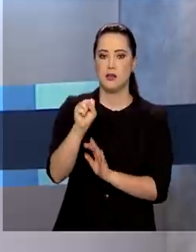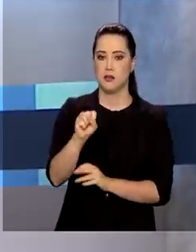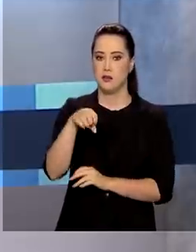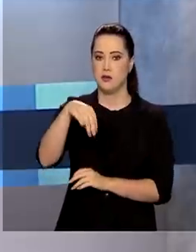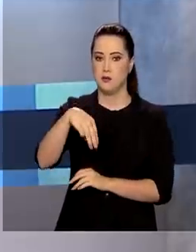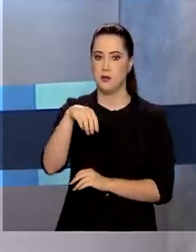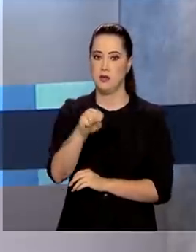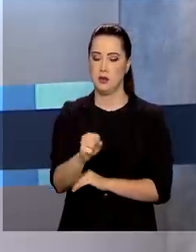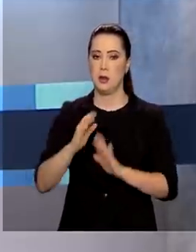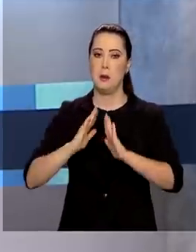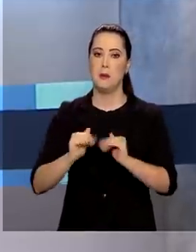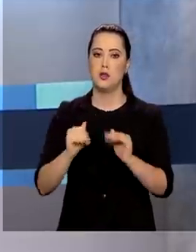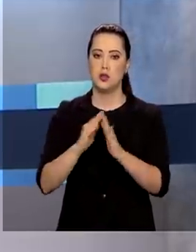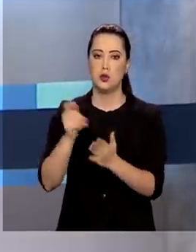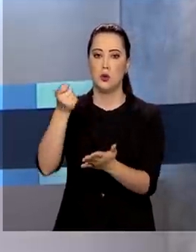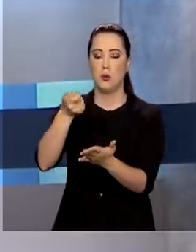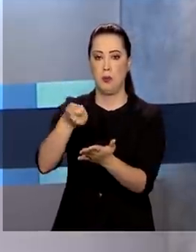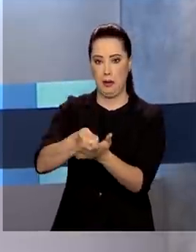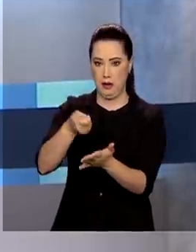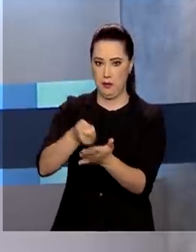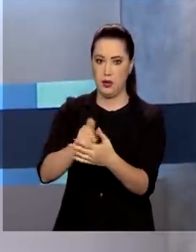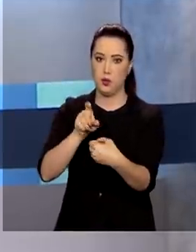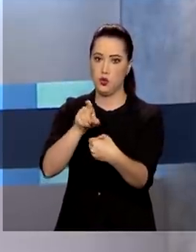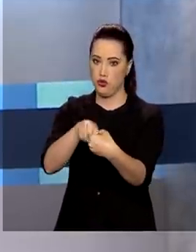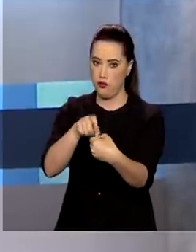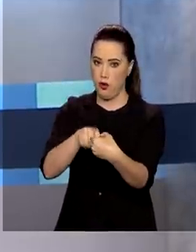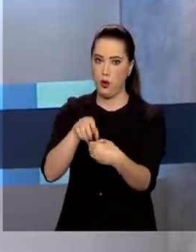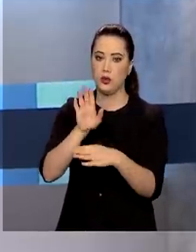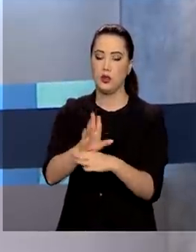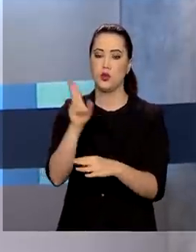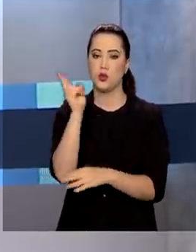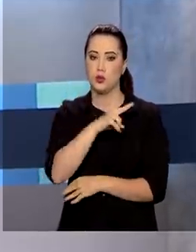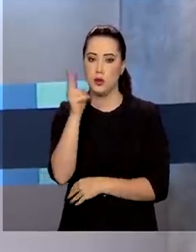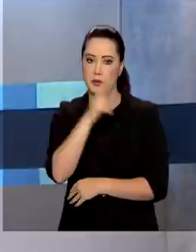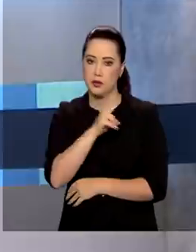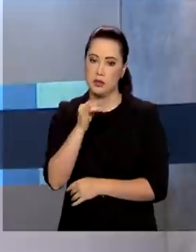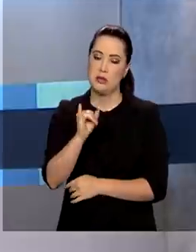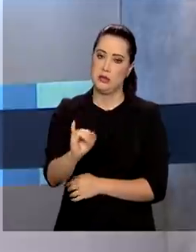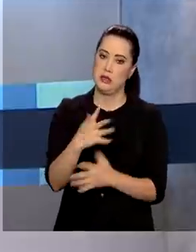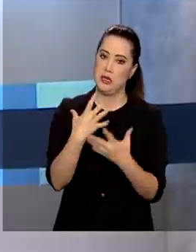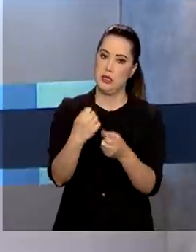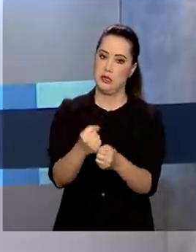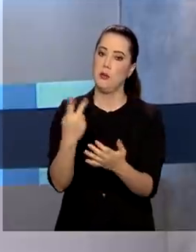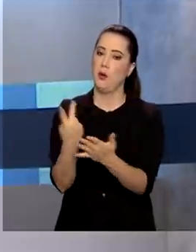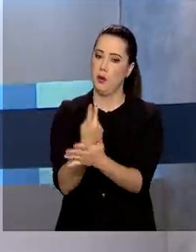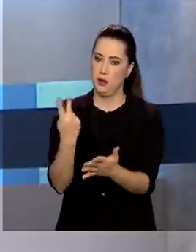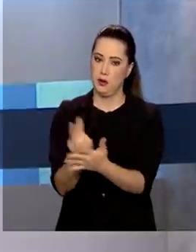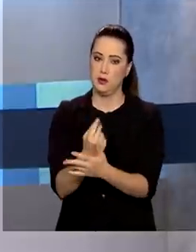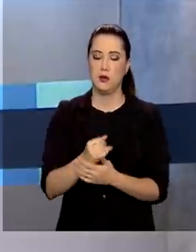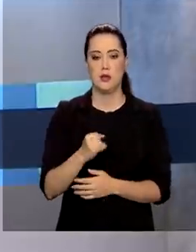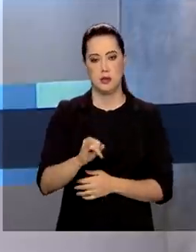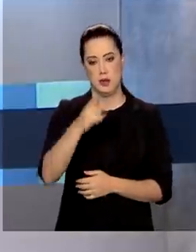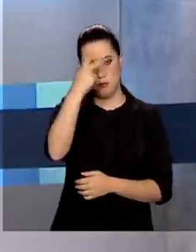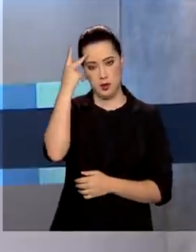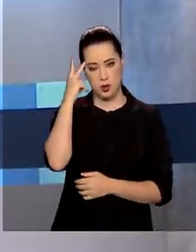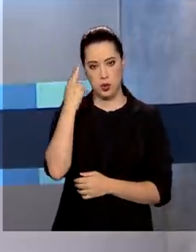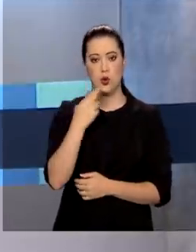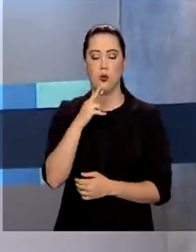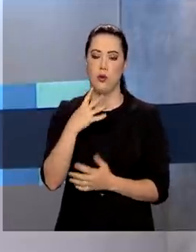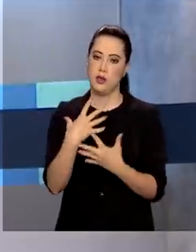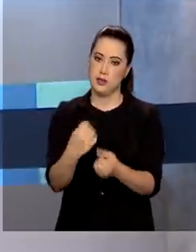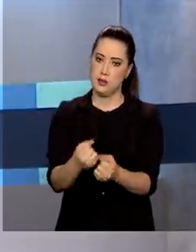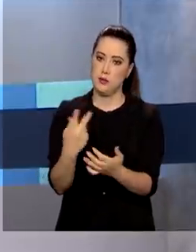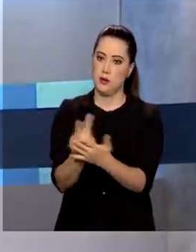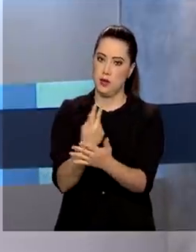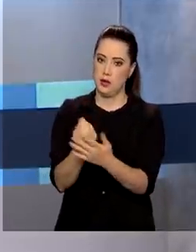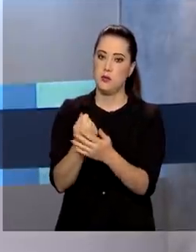solicitando a devolução do auxílio emergencial recebido irregularmente. Quem for notificado deve devolver o